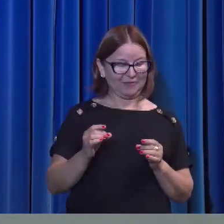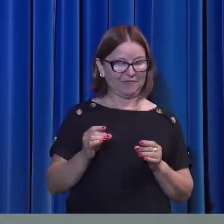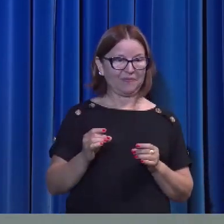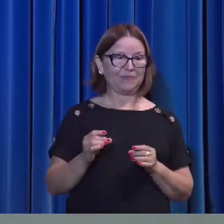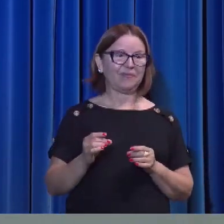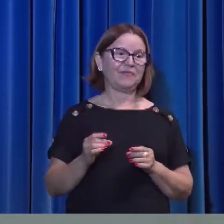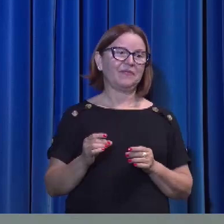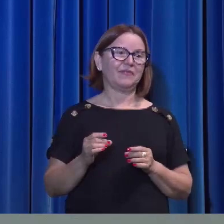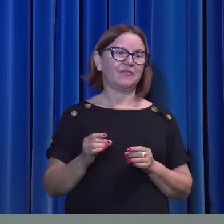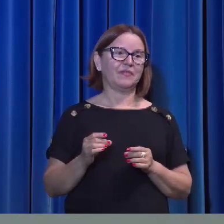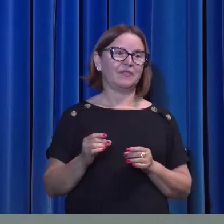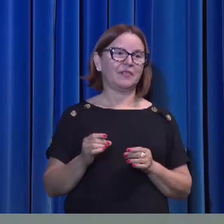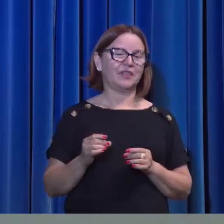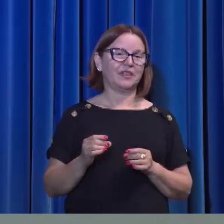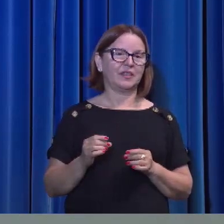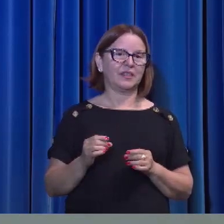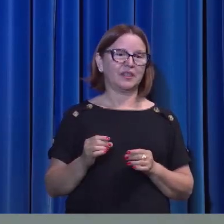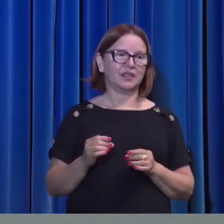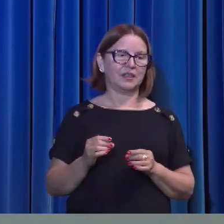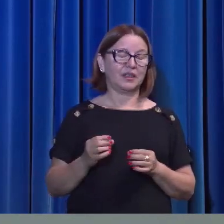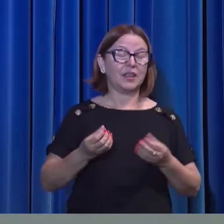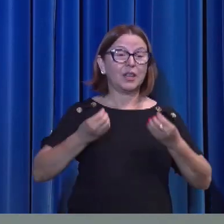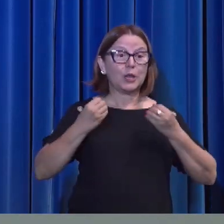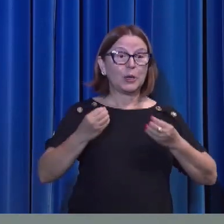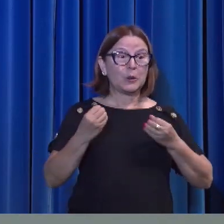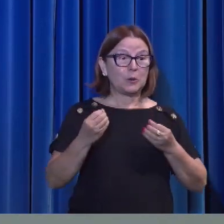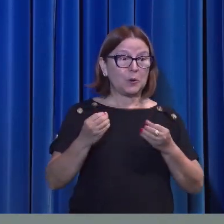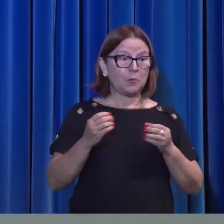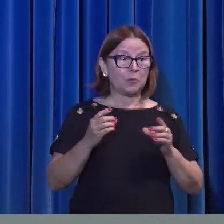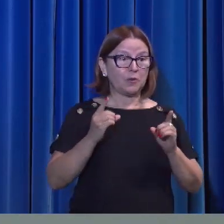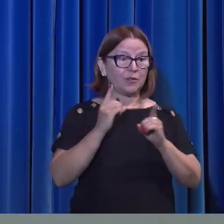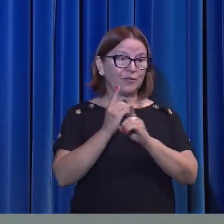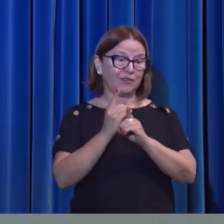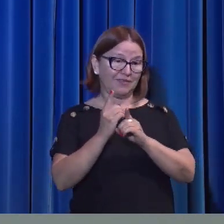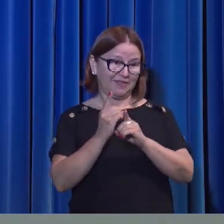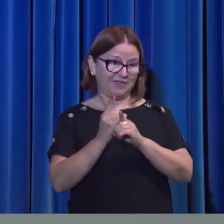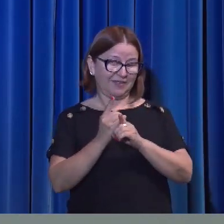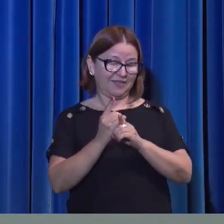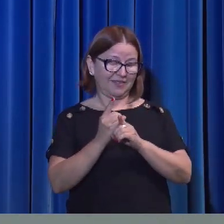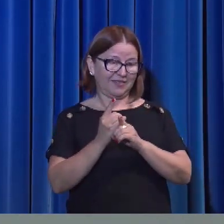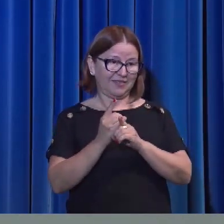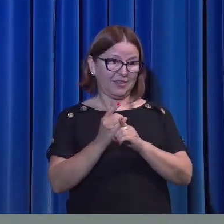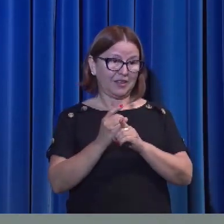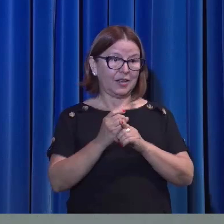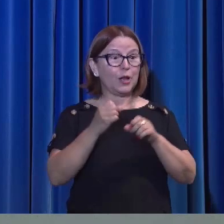como eles seriam capazes de expressar o amor a Cristo.